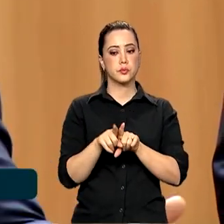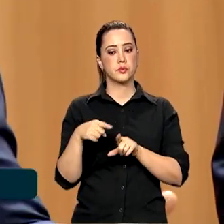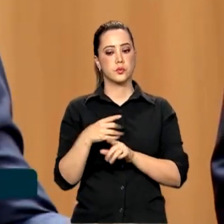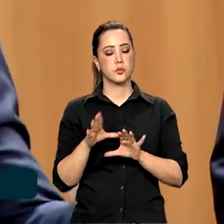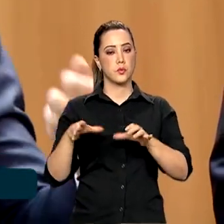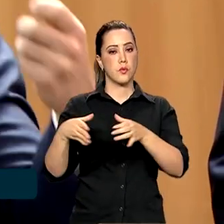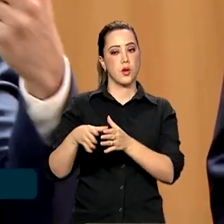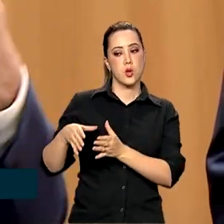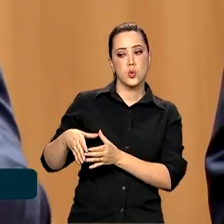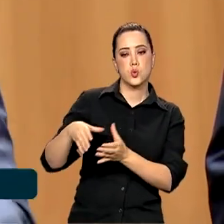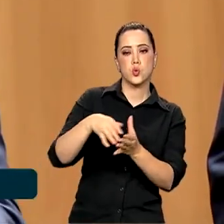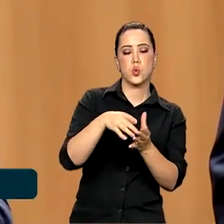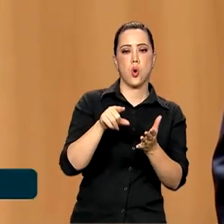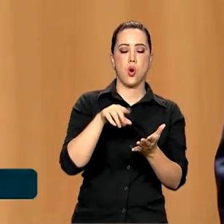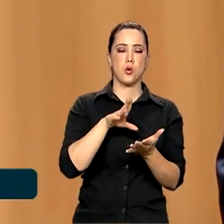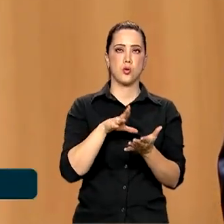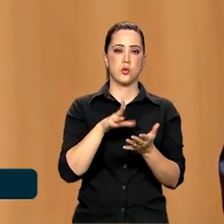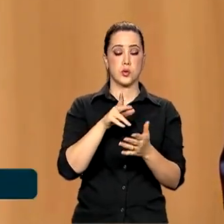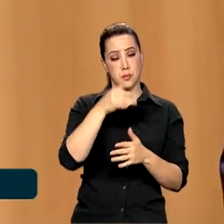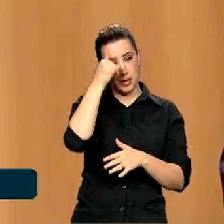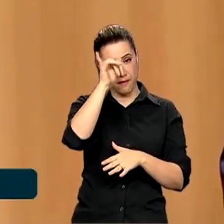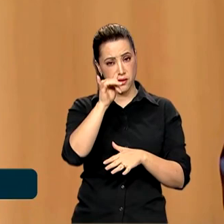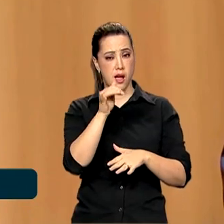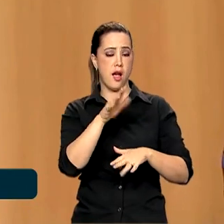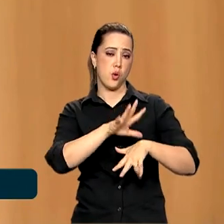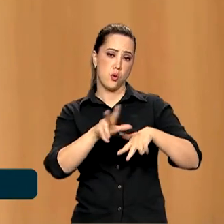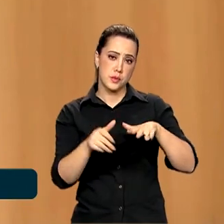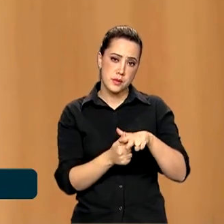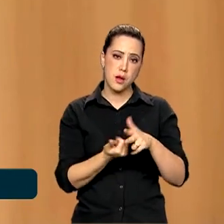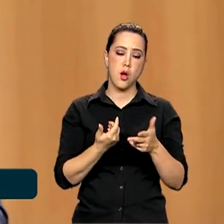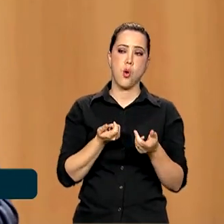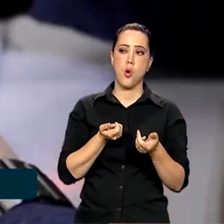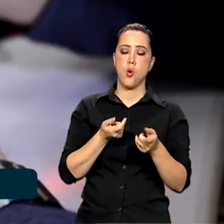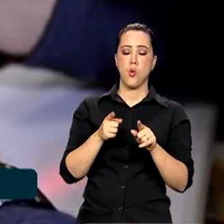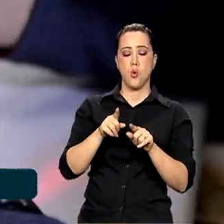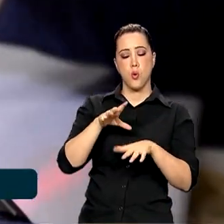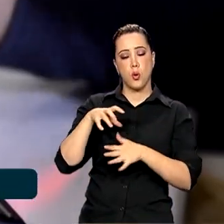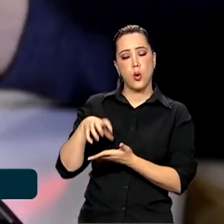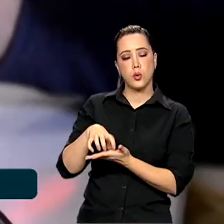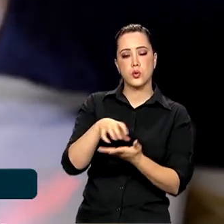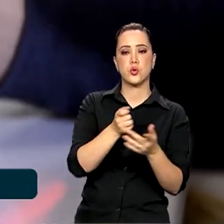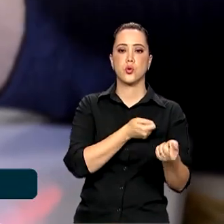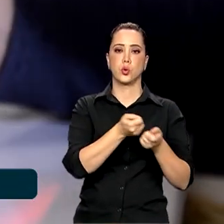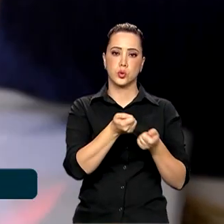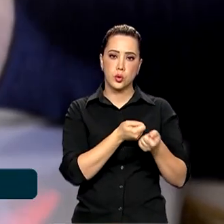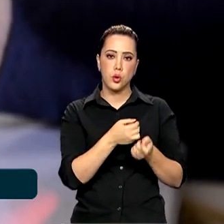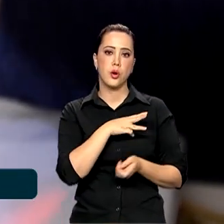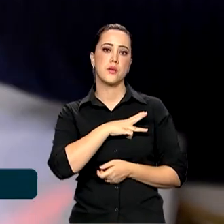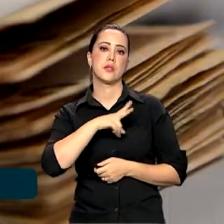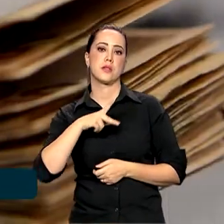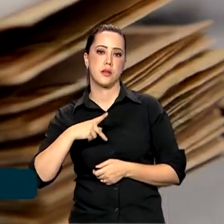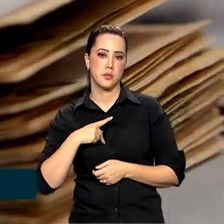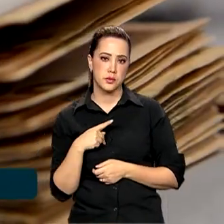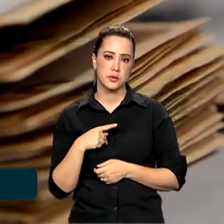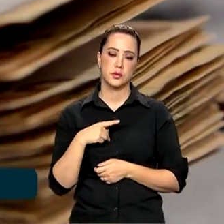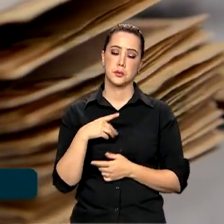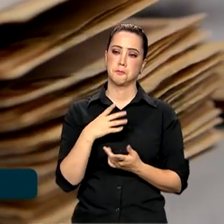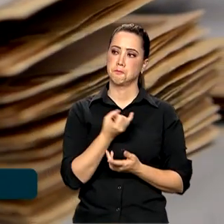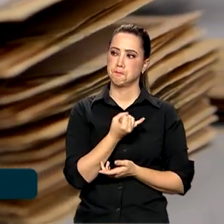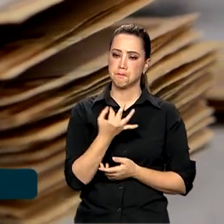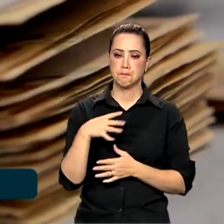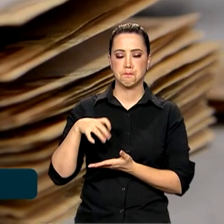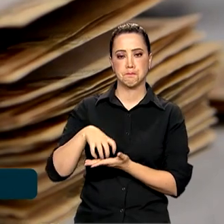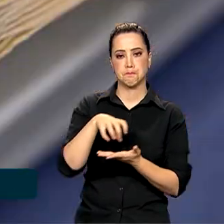órgãos de combate à corrupção, os órgãos de controle, a Polícia Federal, o Ministério Público. Nesta nova etapa, a Encla deve buscar